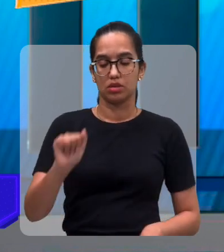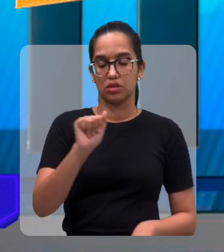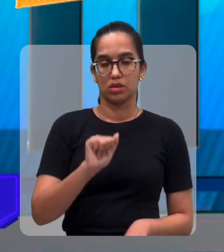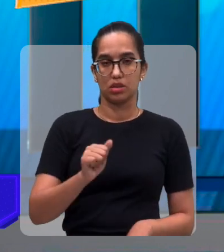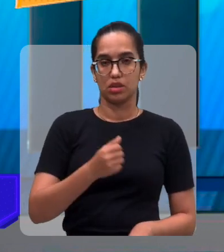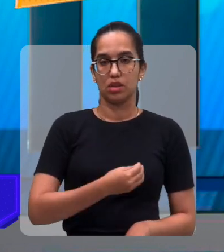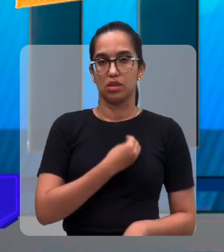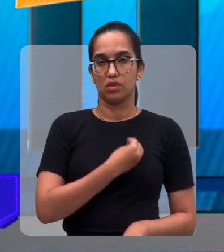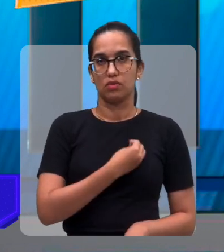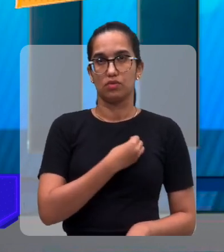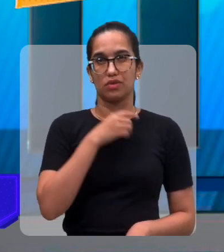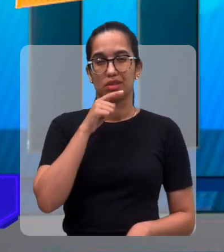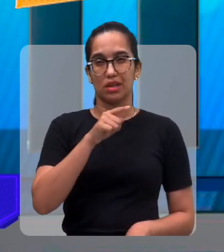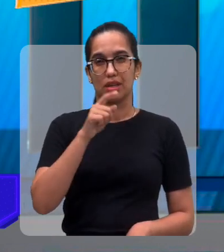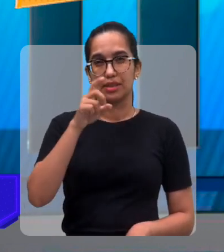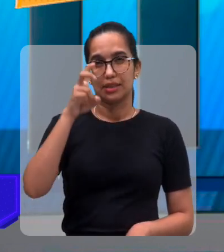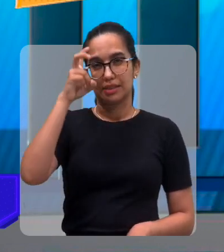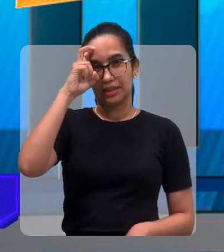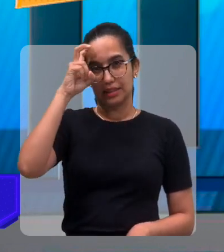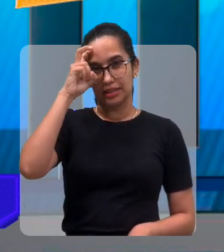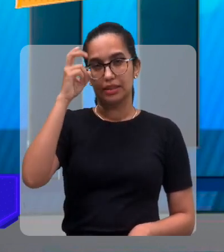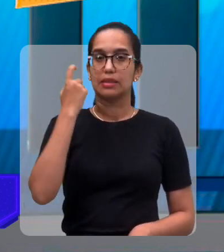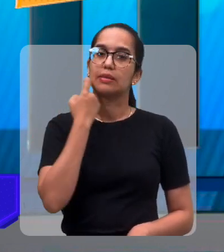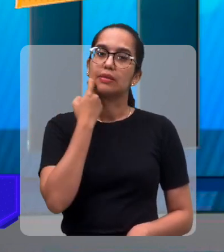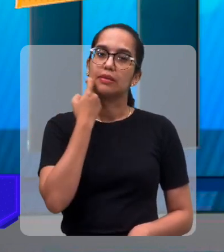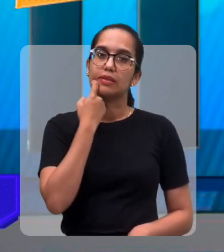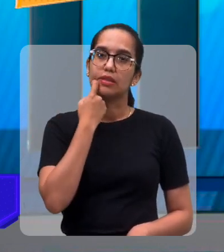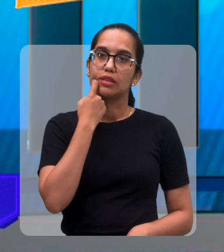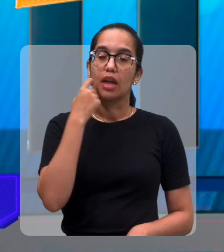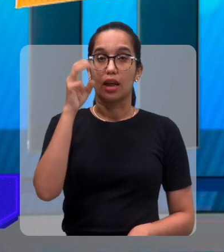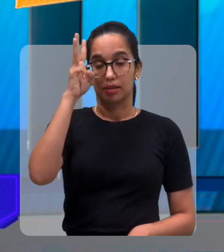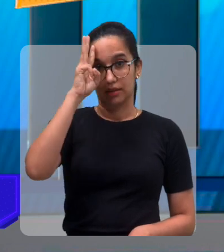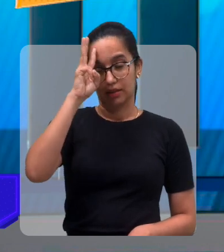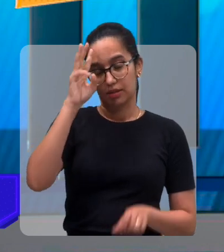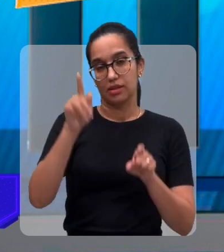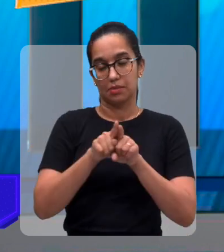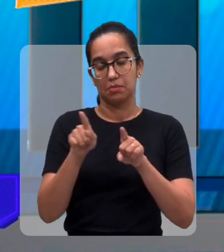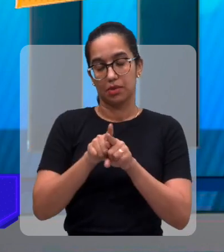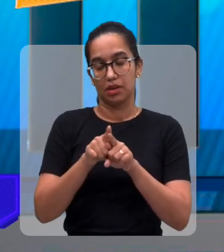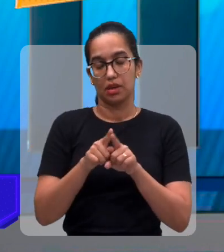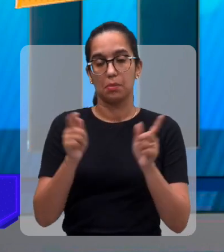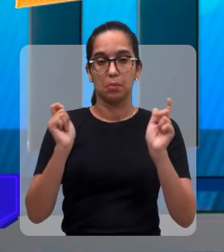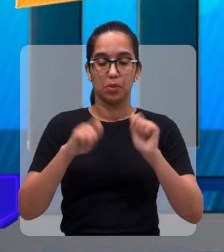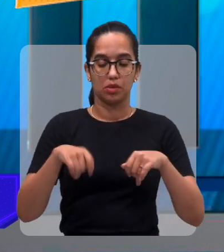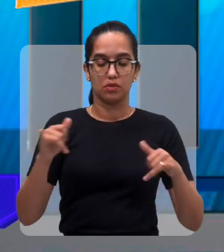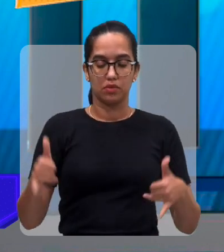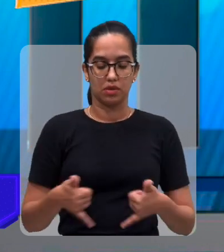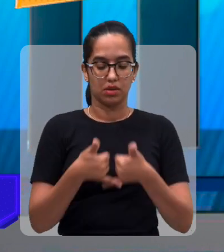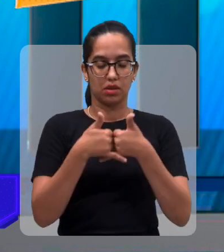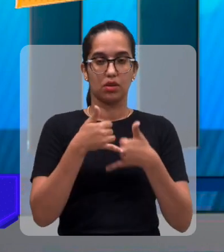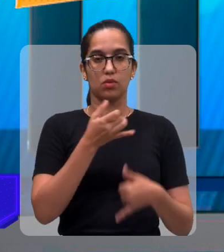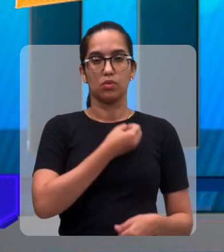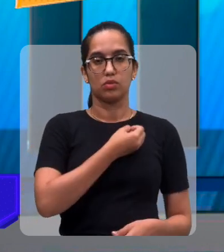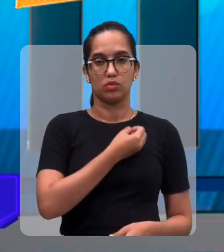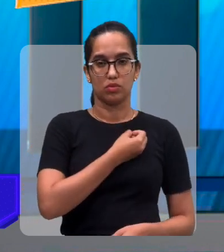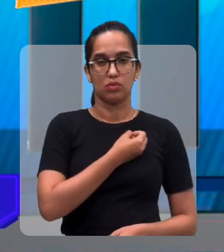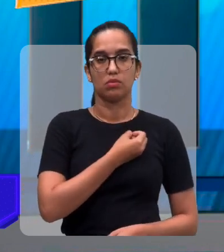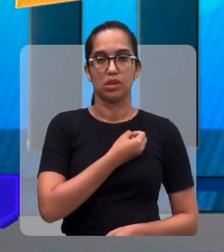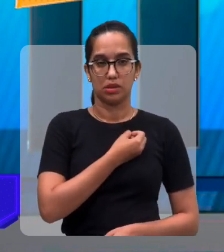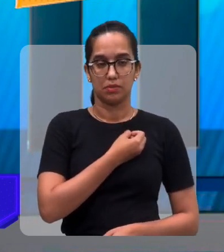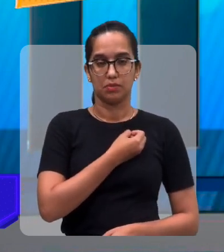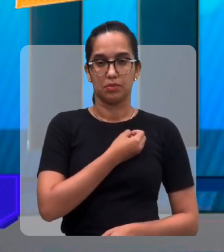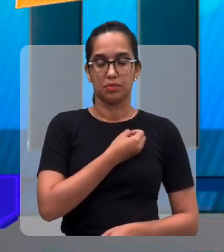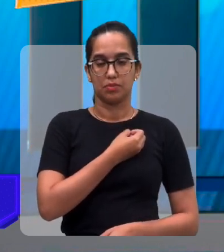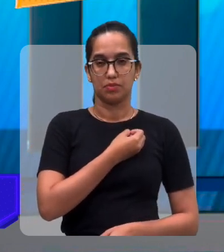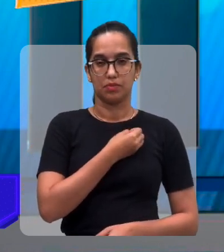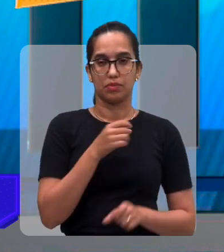Eu estou lá na quinta, na terça, na quinta e na sexta, o dia todo. E pode também ligar para o nosso telefone, para o telefone